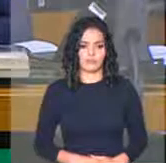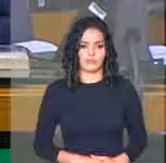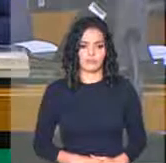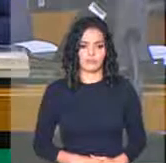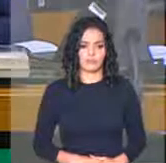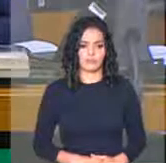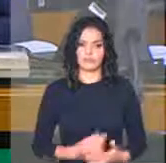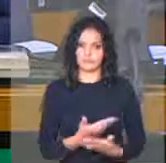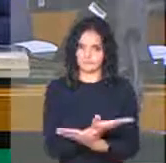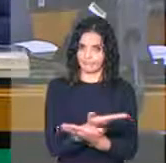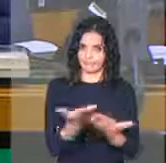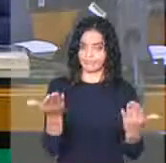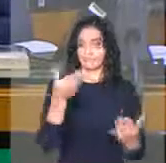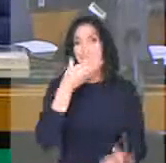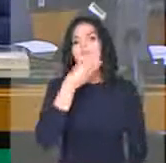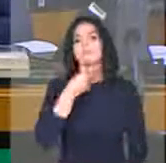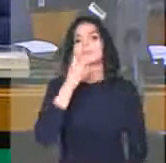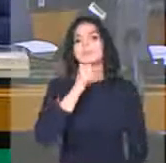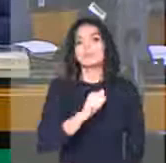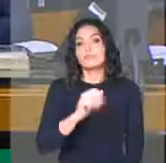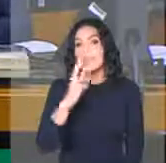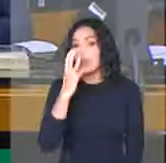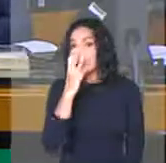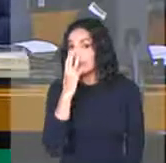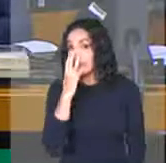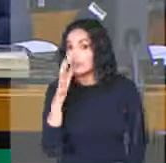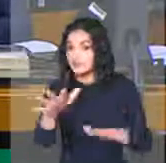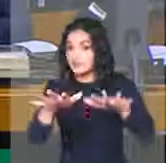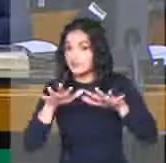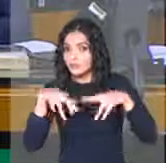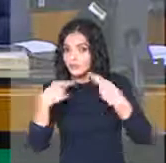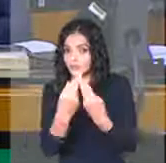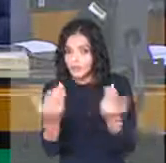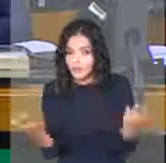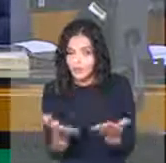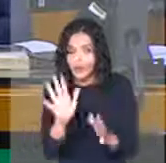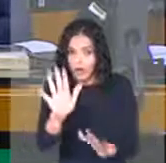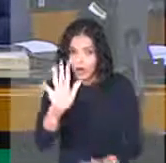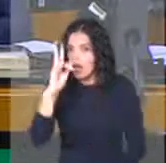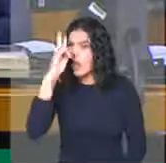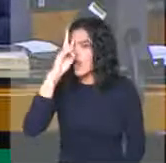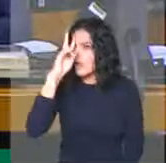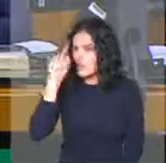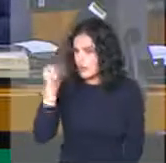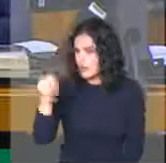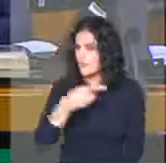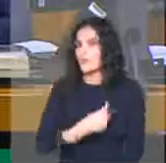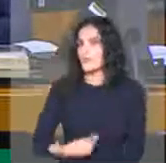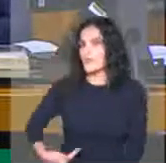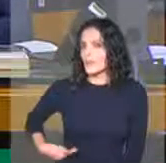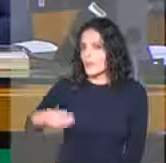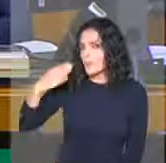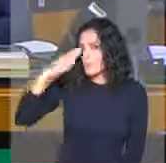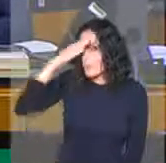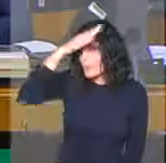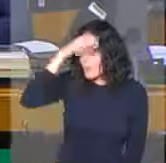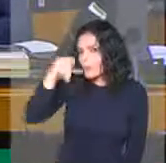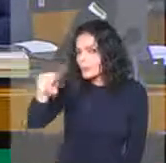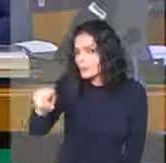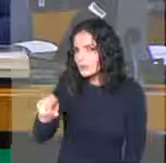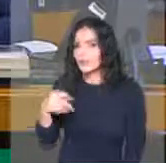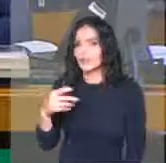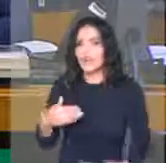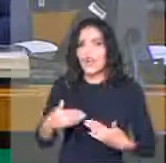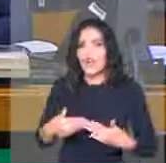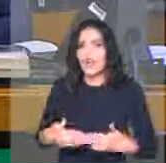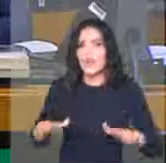Senhoras e senhores que estão acompanhando a sessão desse momento, lembrem que o governo de Jair Bolsonaro não começou